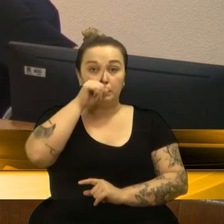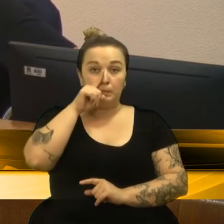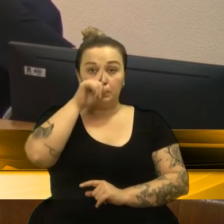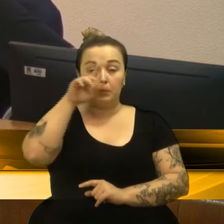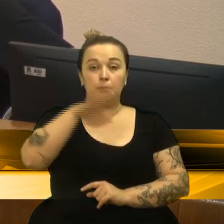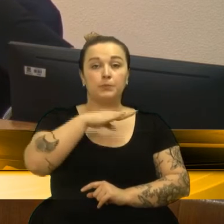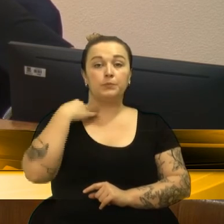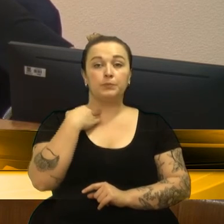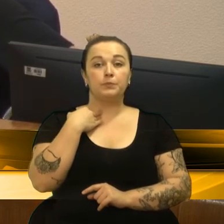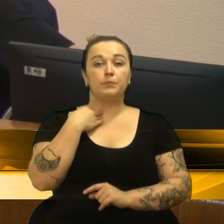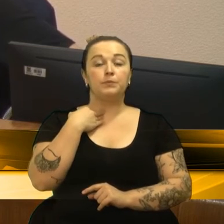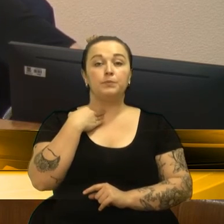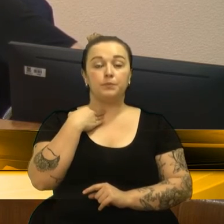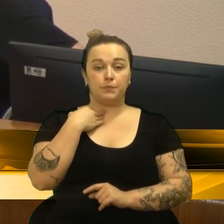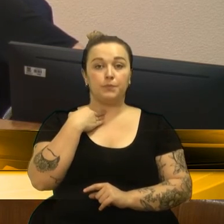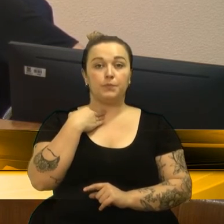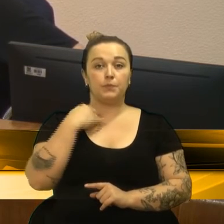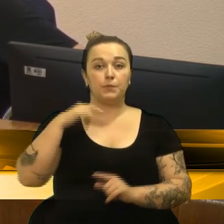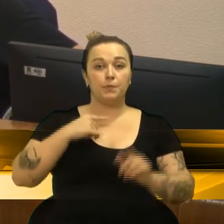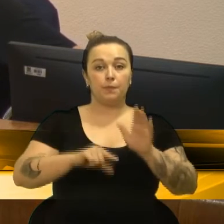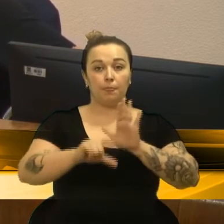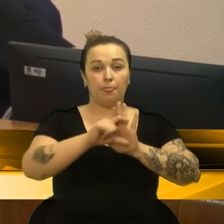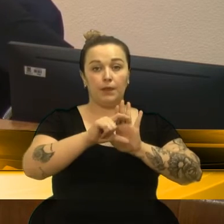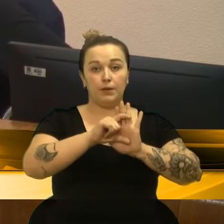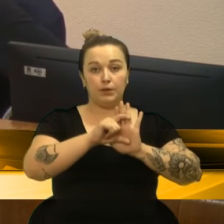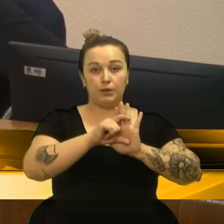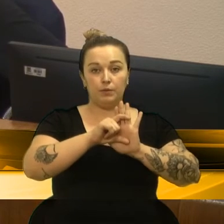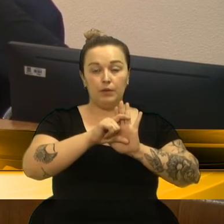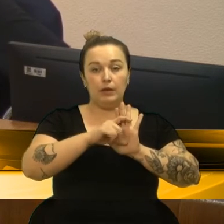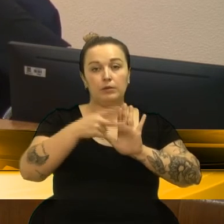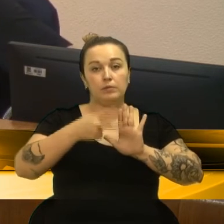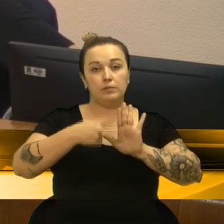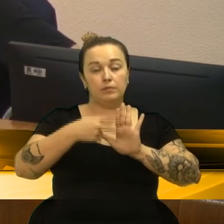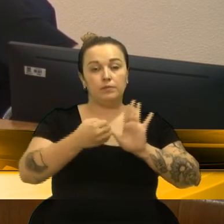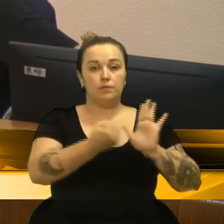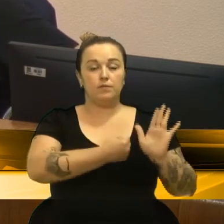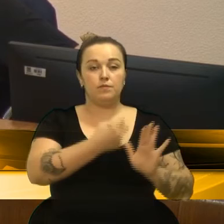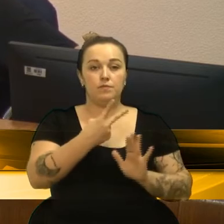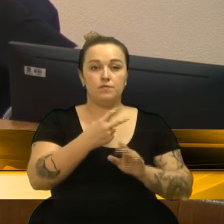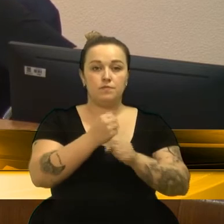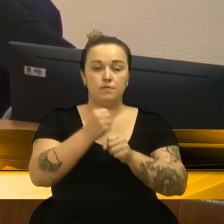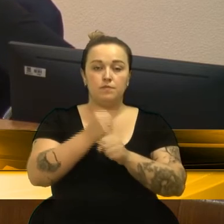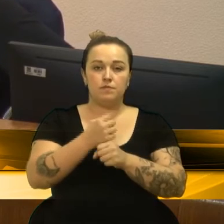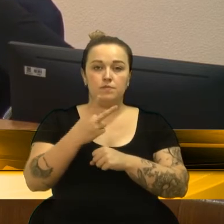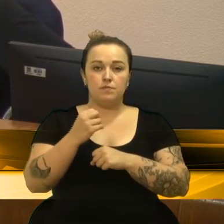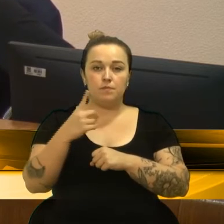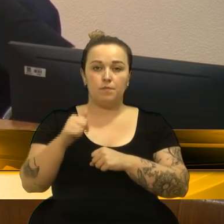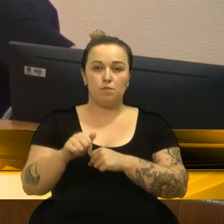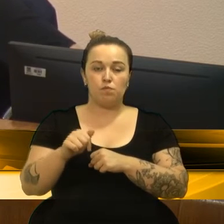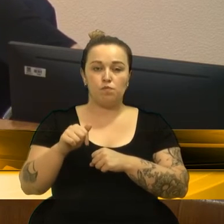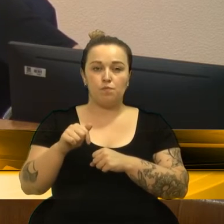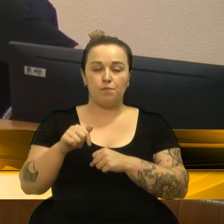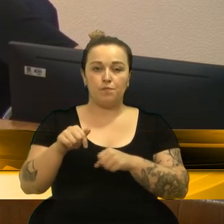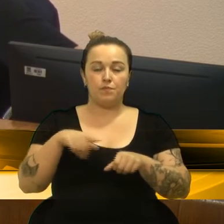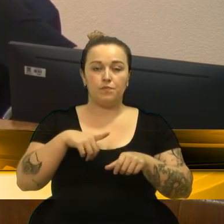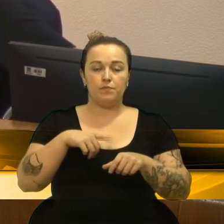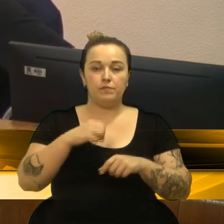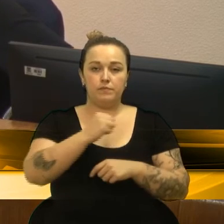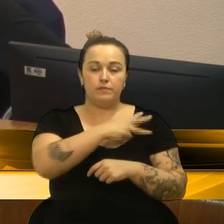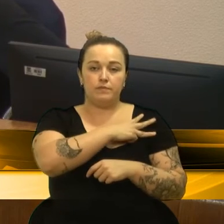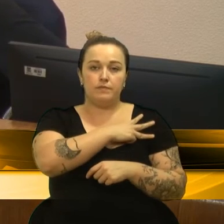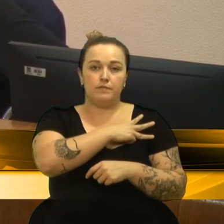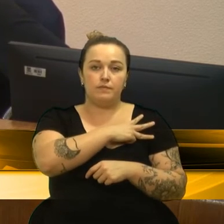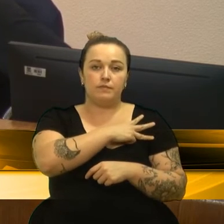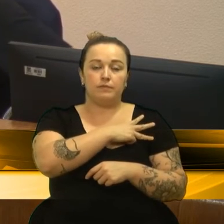considerando o disposto no artigo 2º e parágrafo 1º da Portaria de Consolidação, número 2, barra 2017, do Ministério da Saúde, que é a prova política